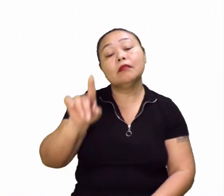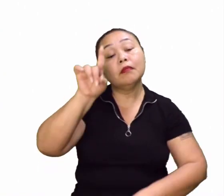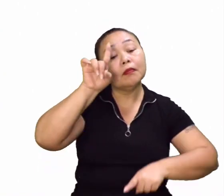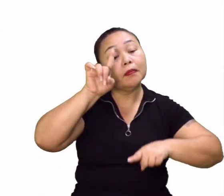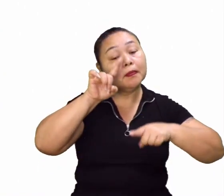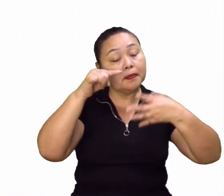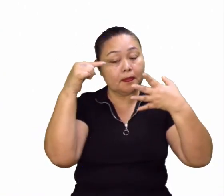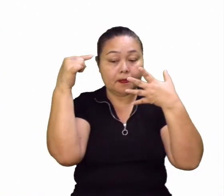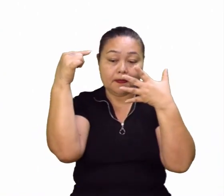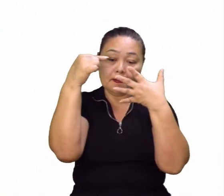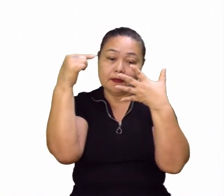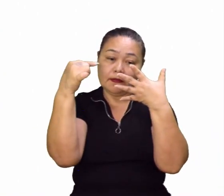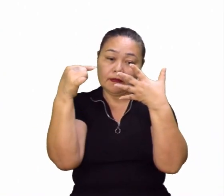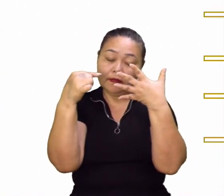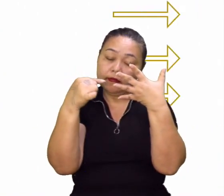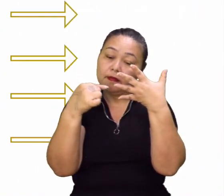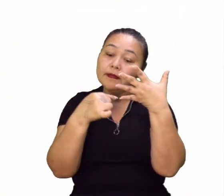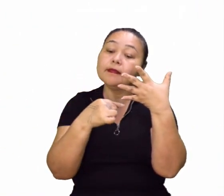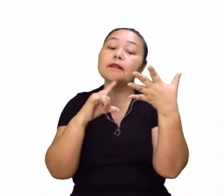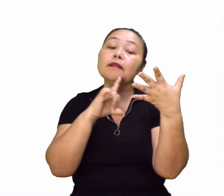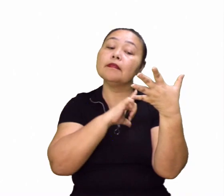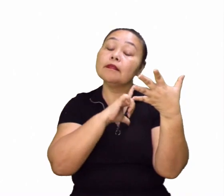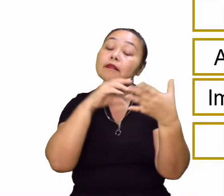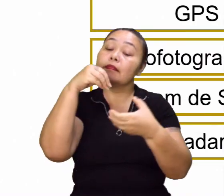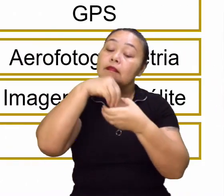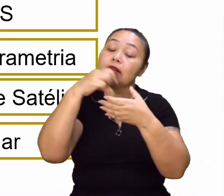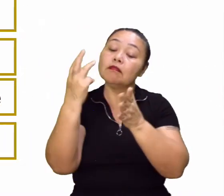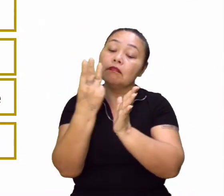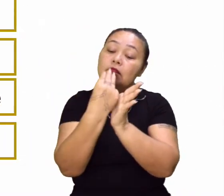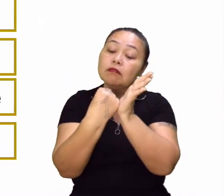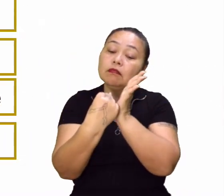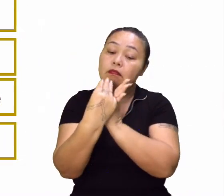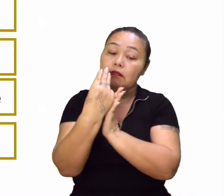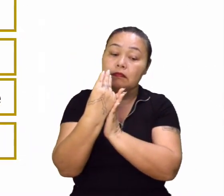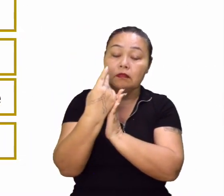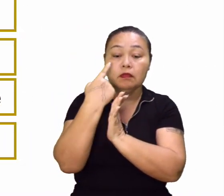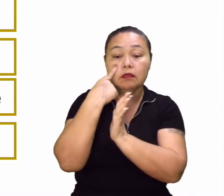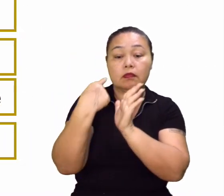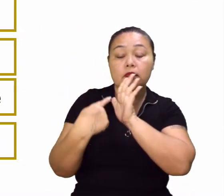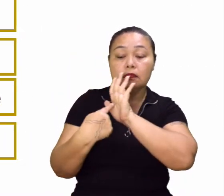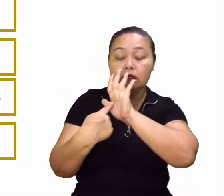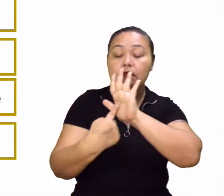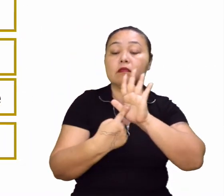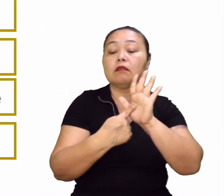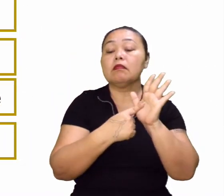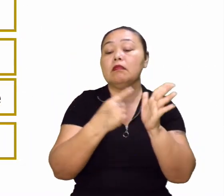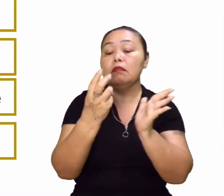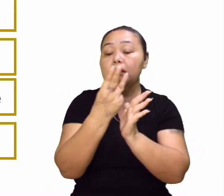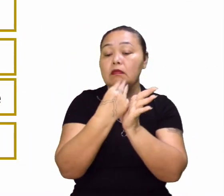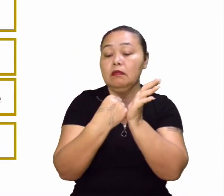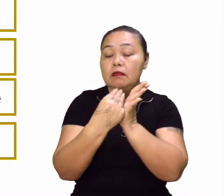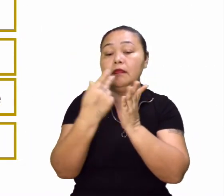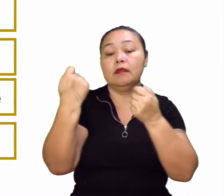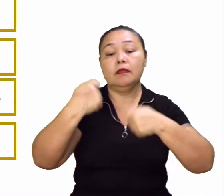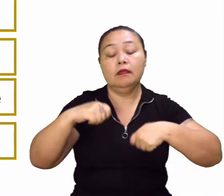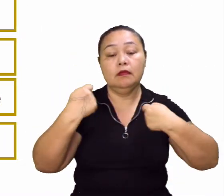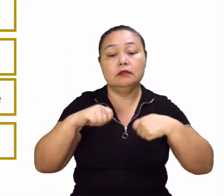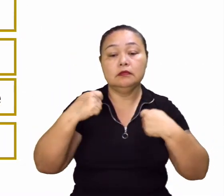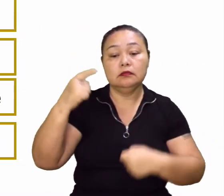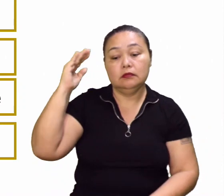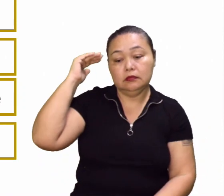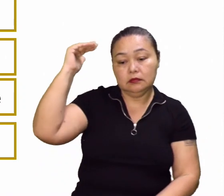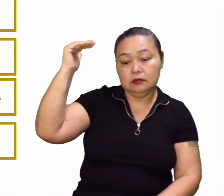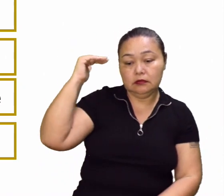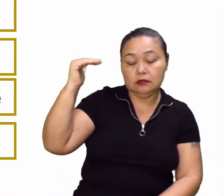Falamos sobre elementos dos mapas. Mostramos até o mapa durante a aula que é necessário esses